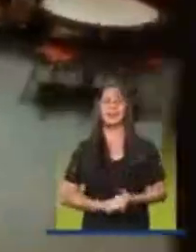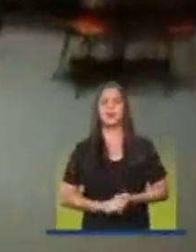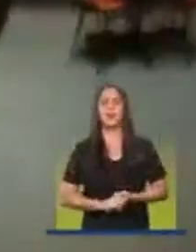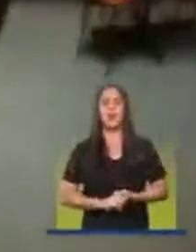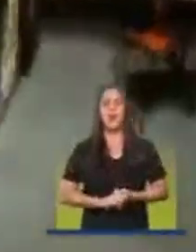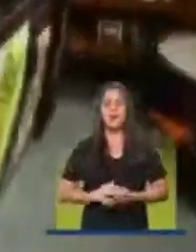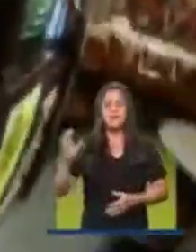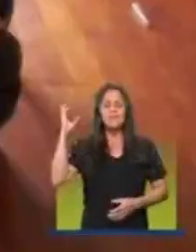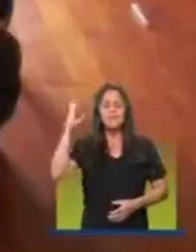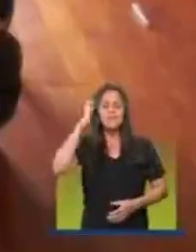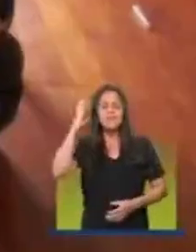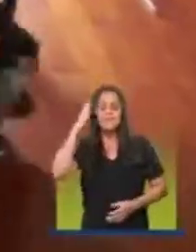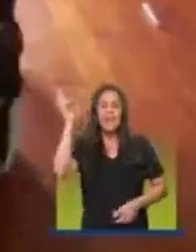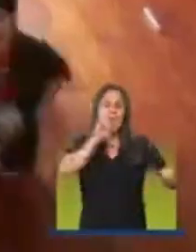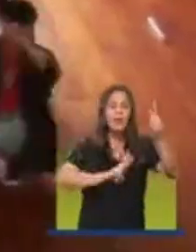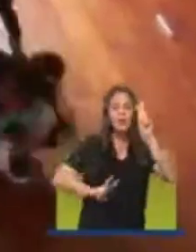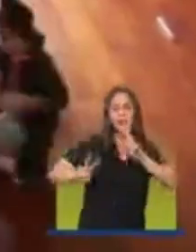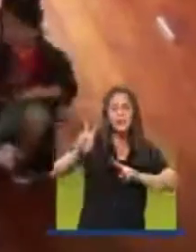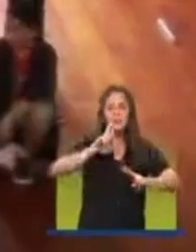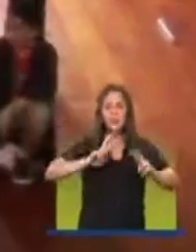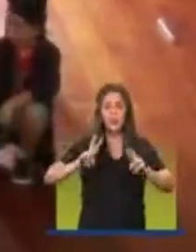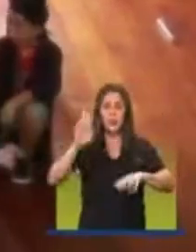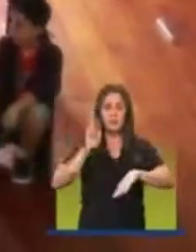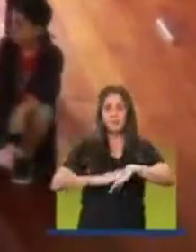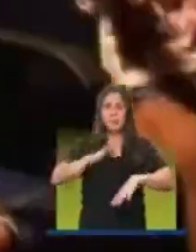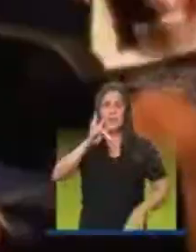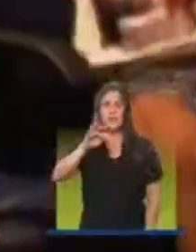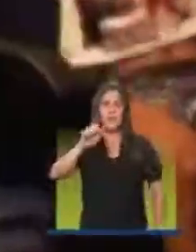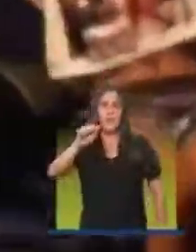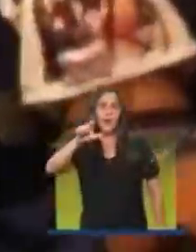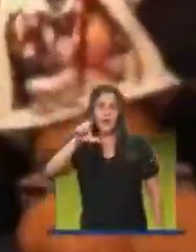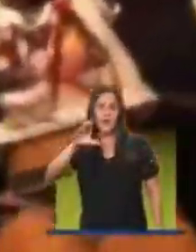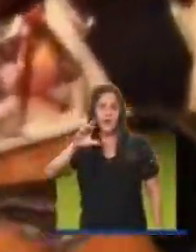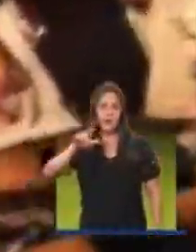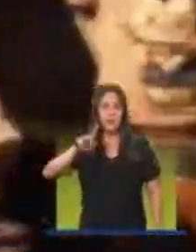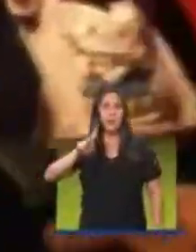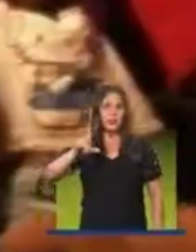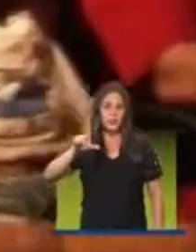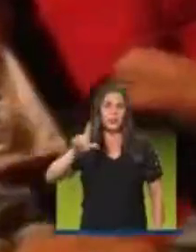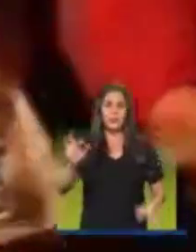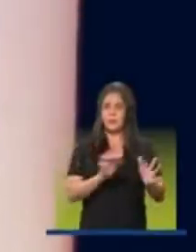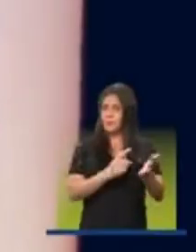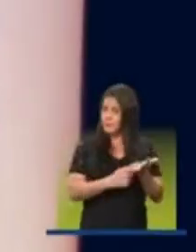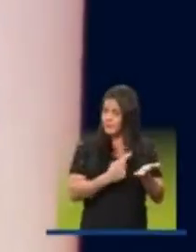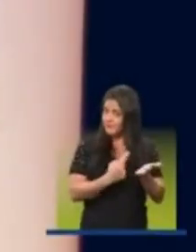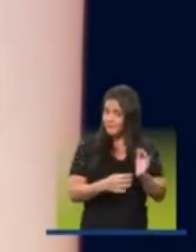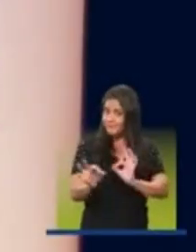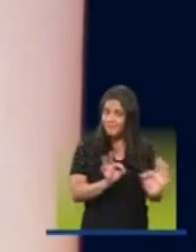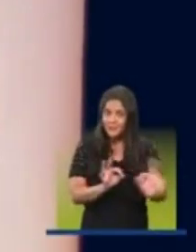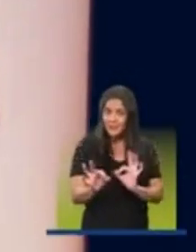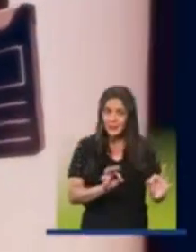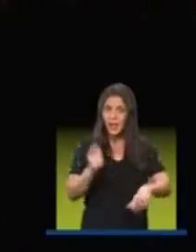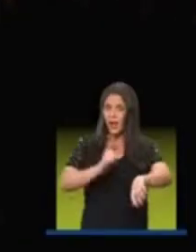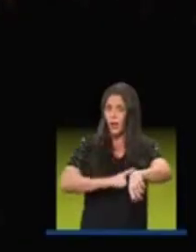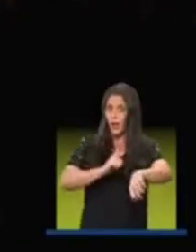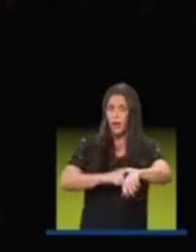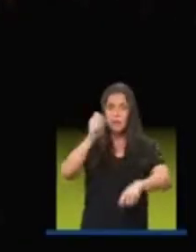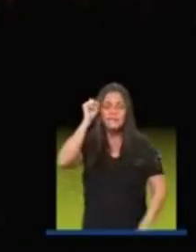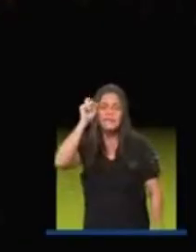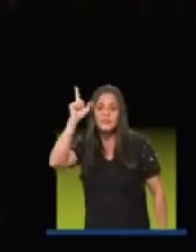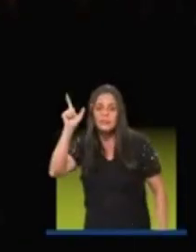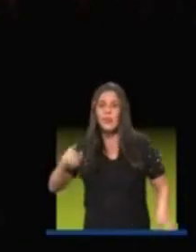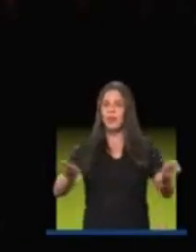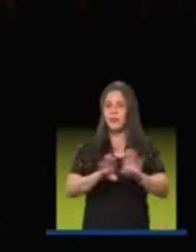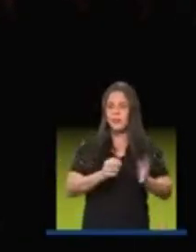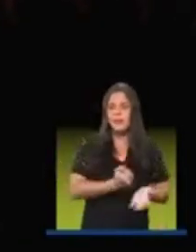como o inédito do audiovisual e também o aumento do Faculte. Outro projeto que dá orgulho é o Hora da Cultura, que